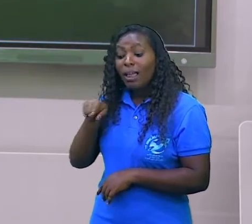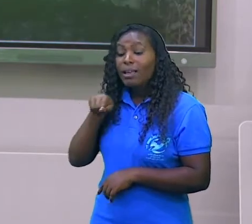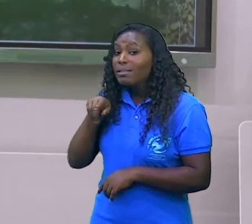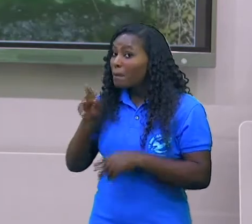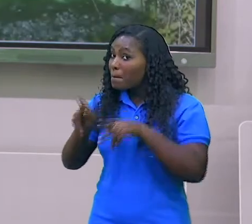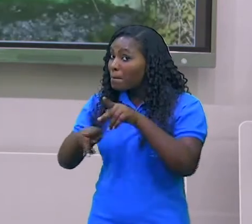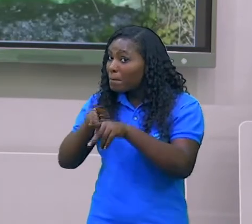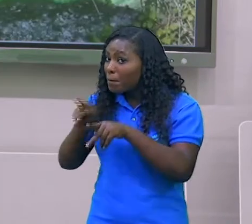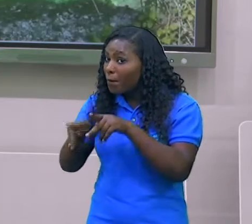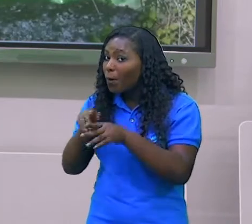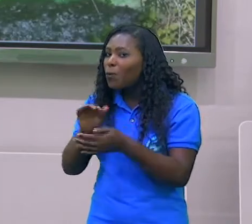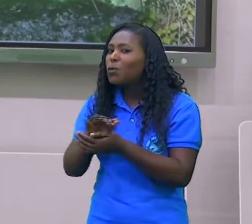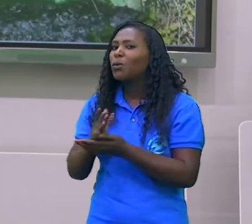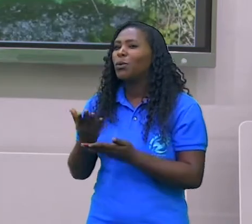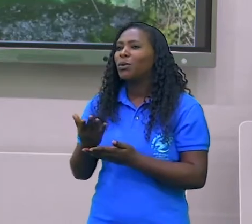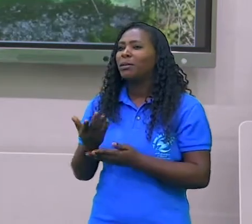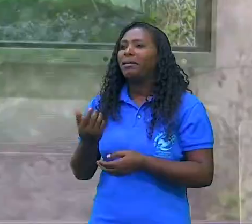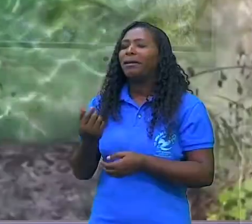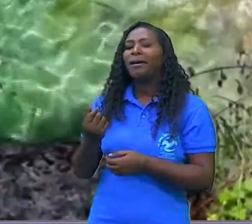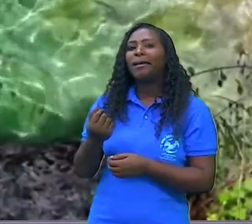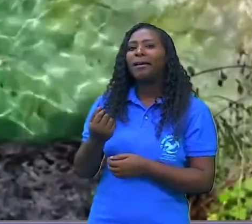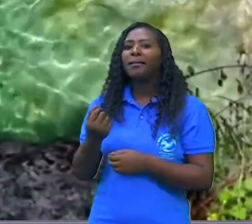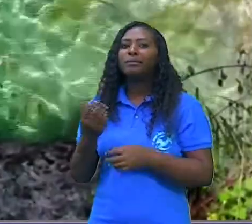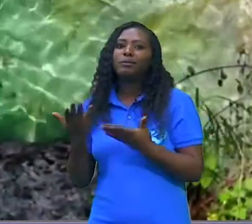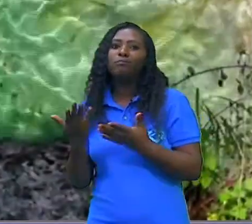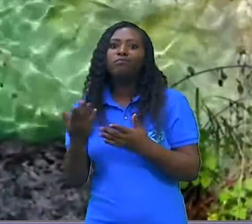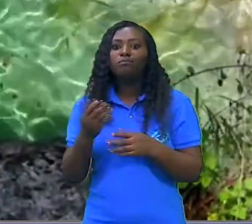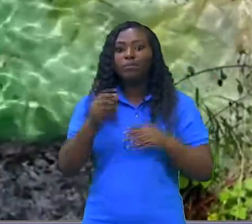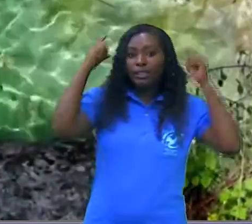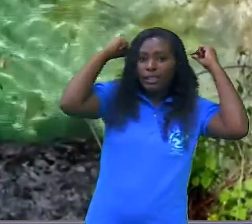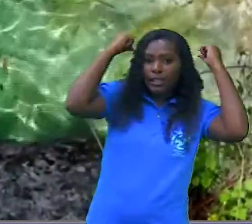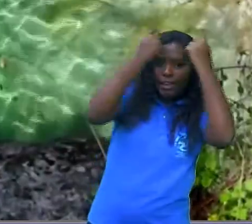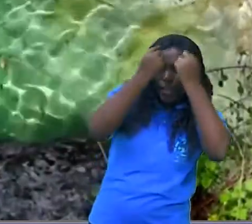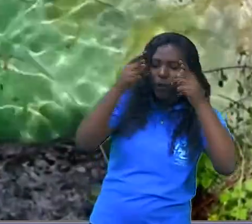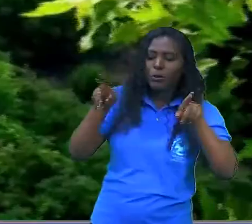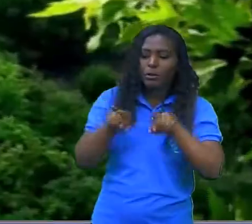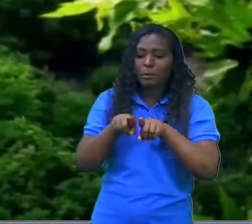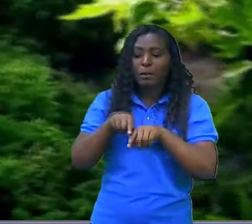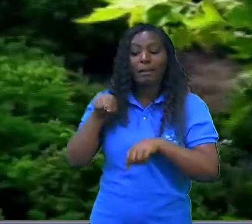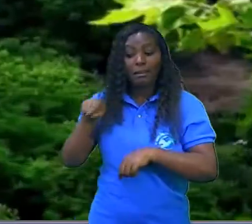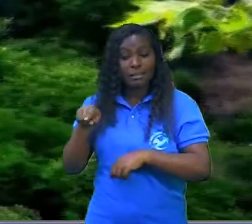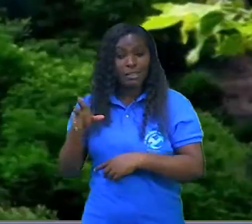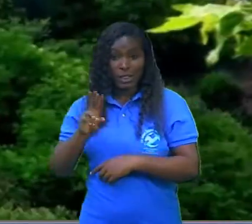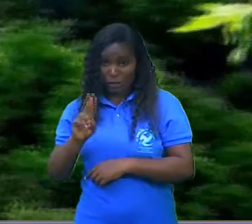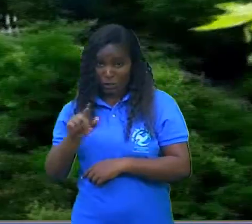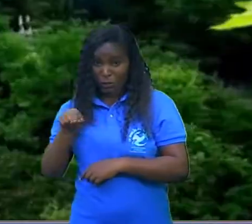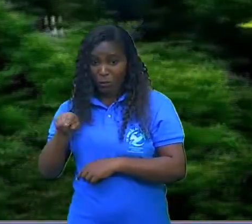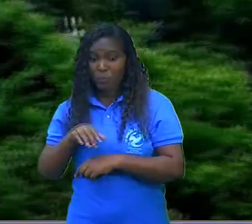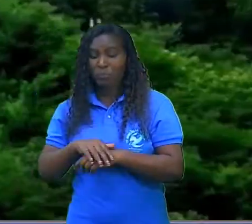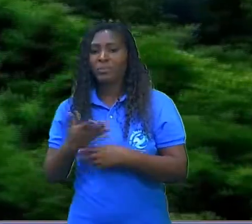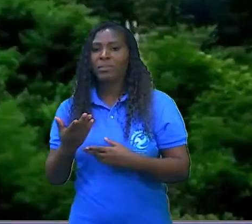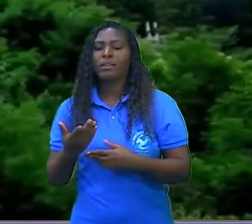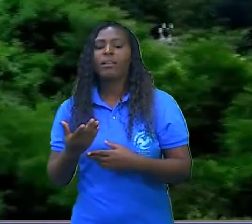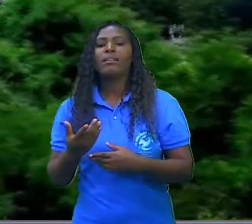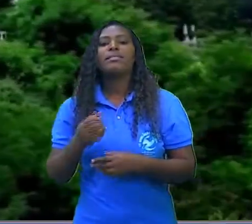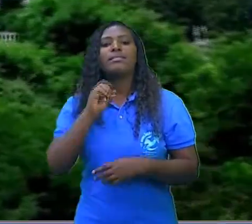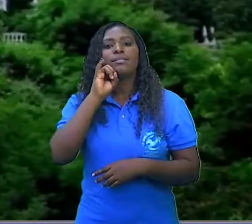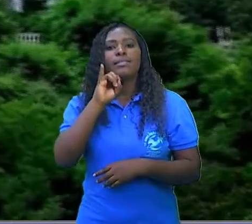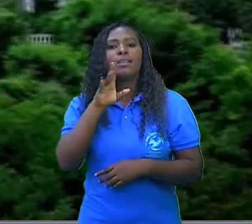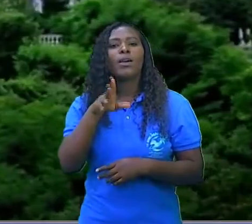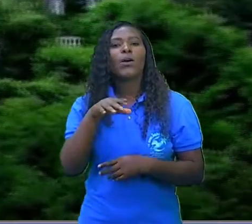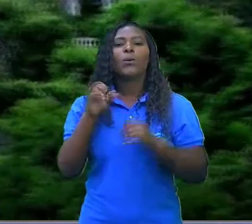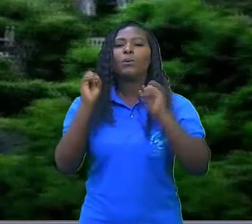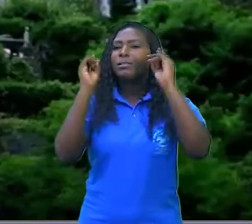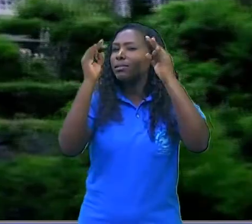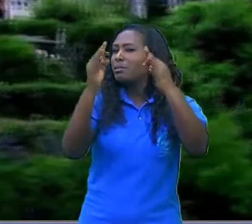familiarizar ainda mais com esses dois nomes que vocês já aprenderam. Quando eu falo de Grécia, eu falo dos helenos.